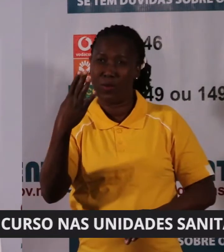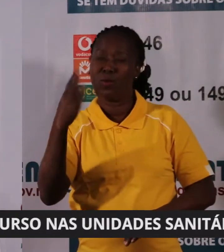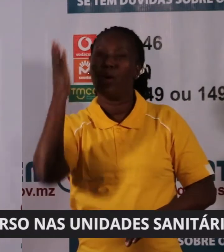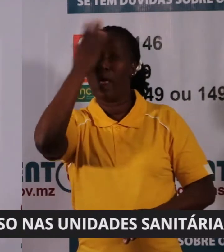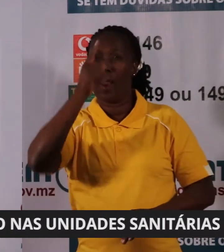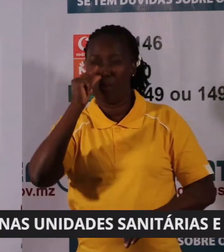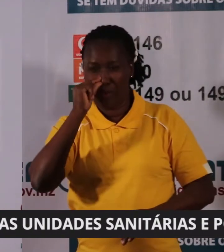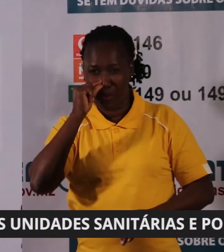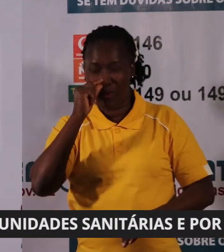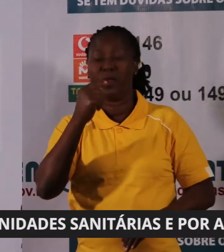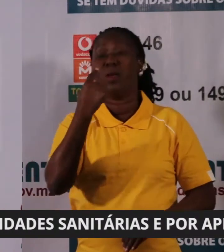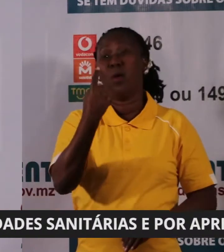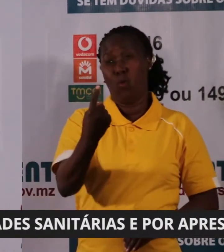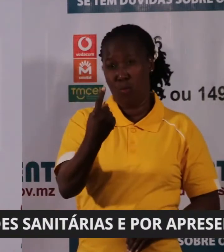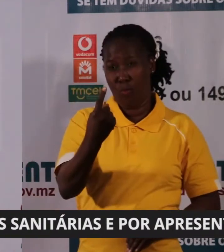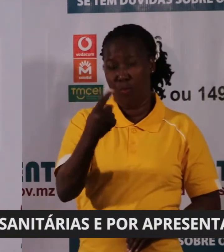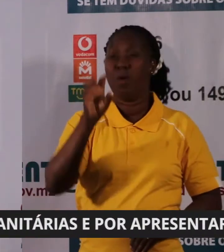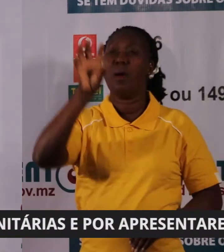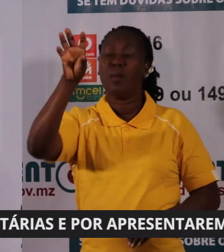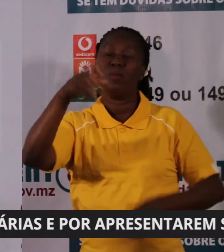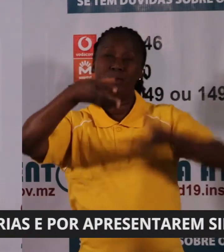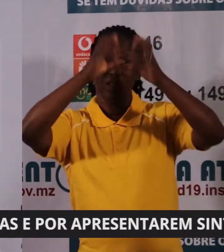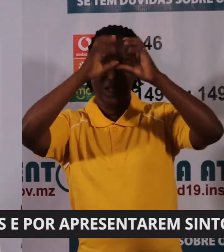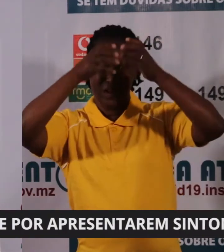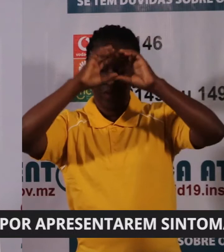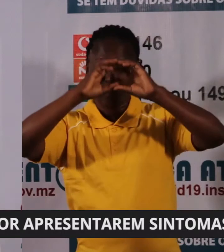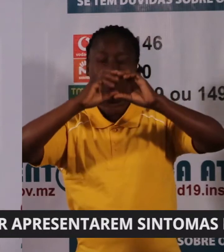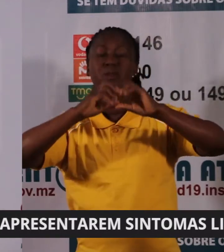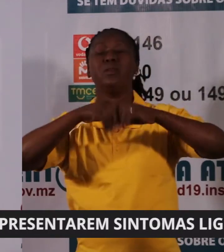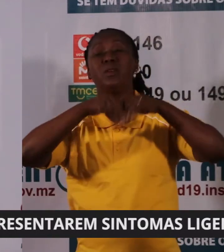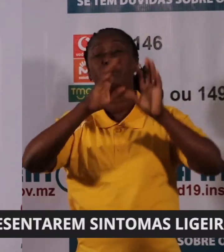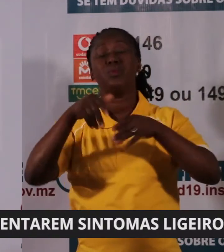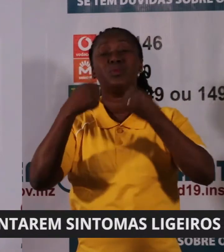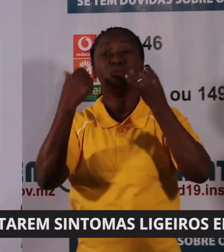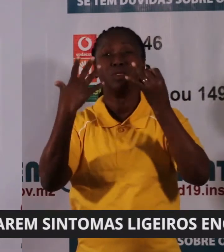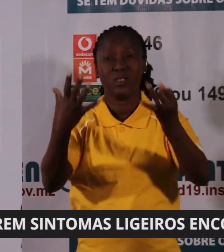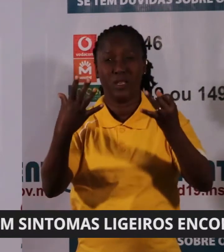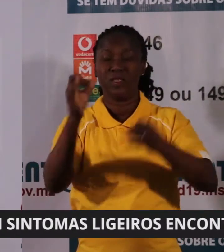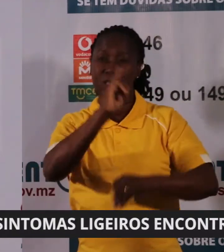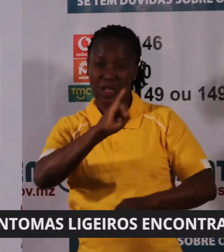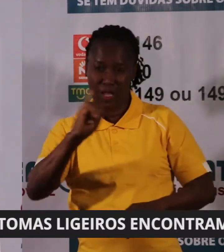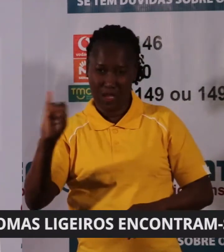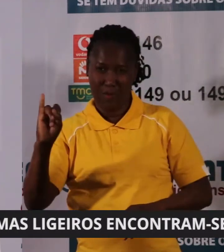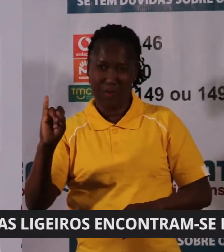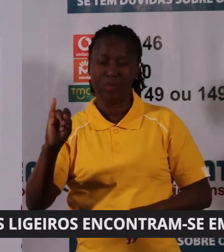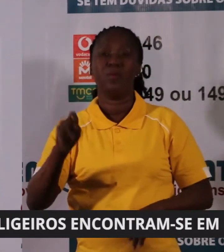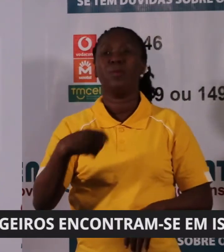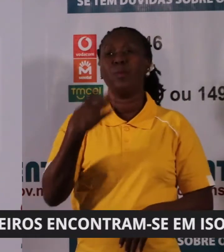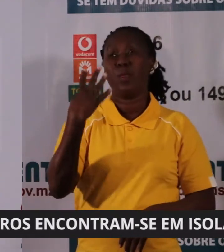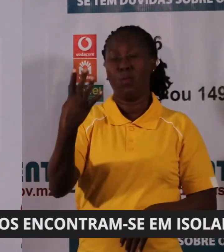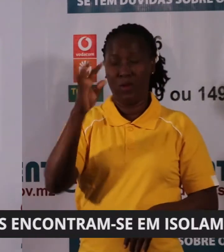uma pessoa na província de Zambésia 7 na província de Inhamban 4